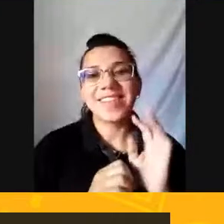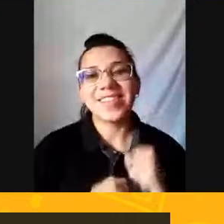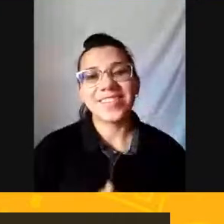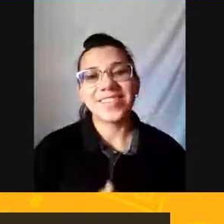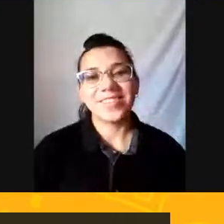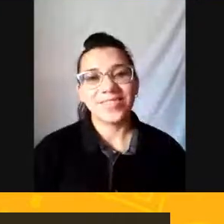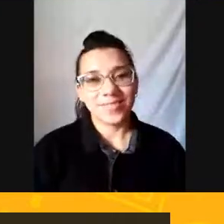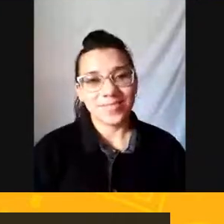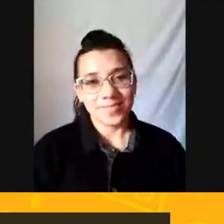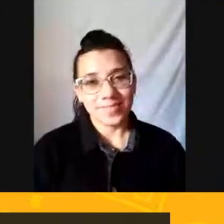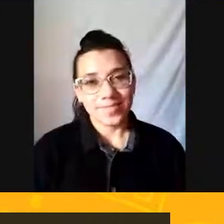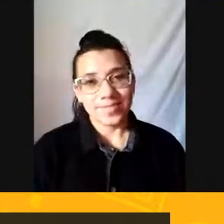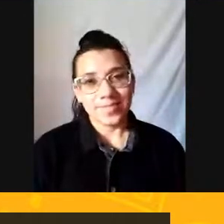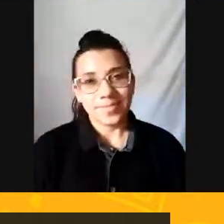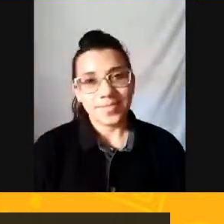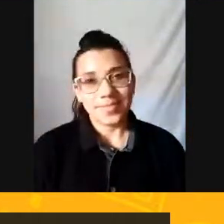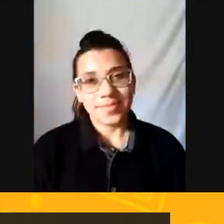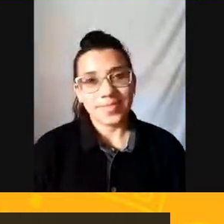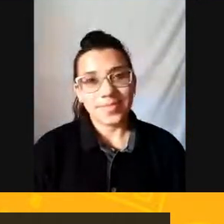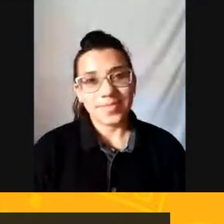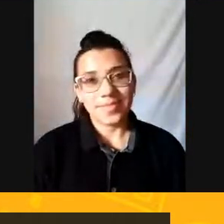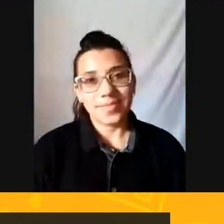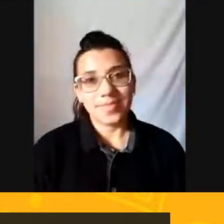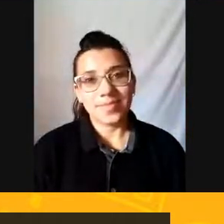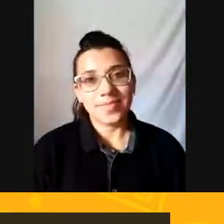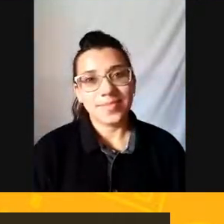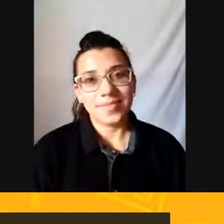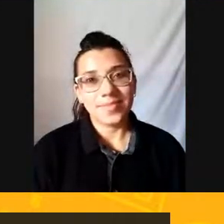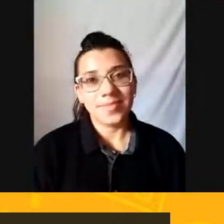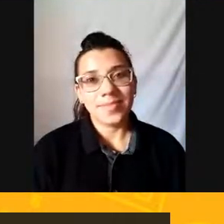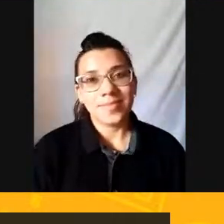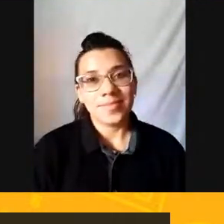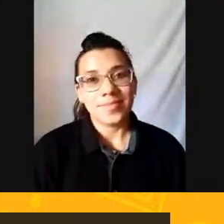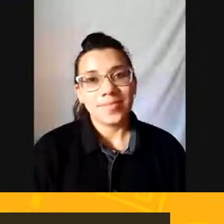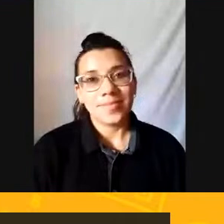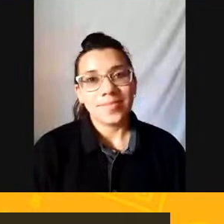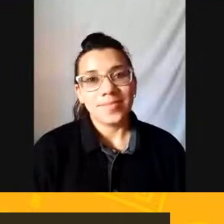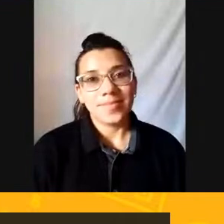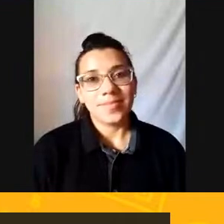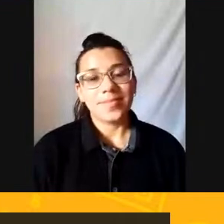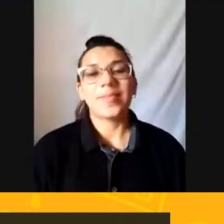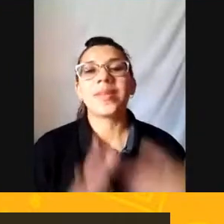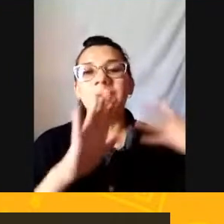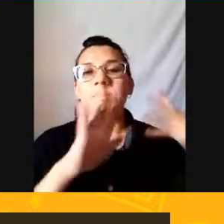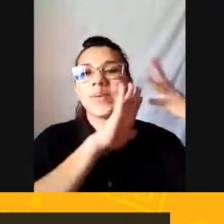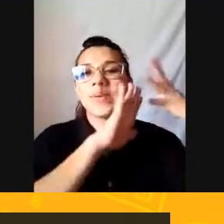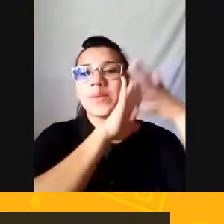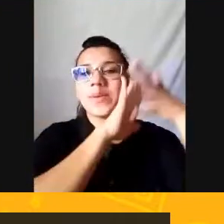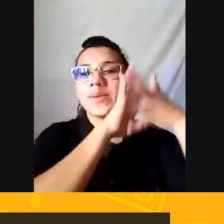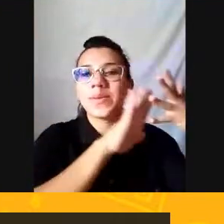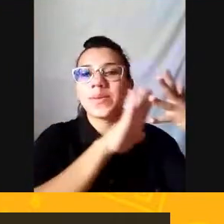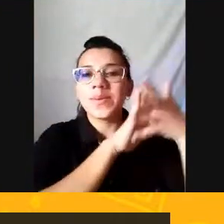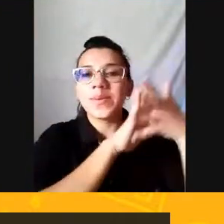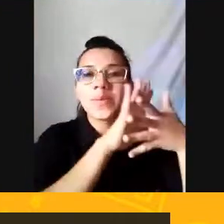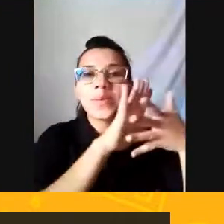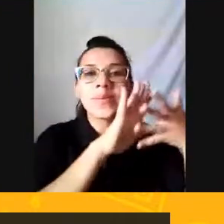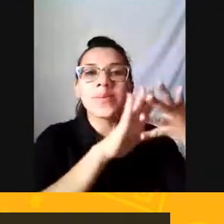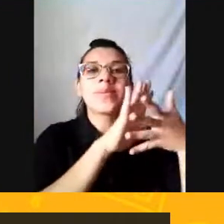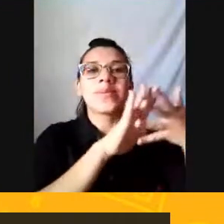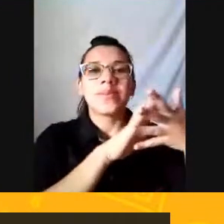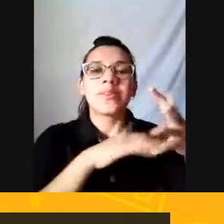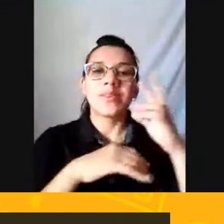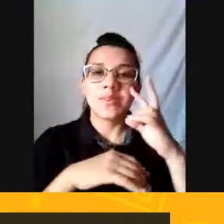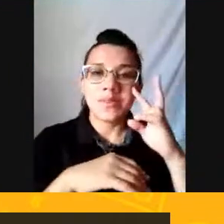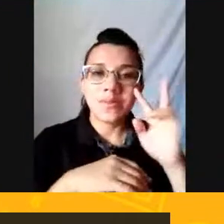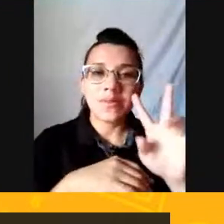Então É muito bom Ouvir essas questões De pessoas que Que conhecem Do assunto A